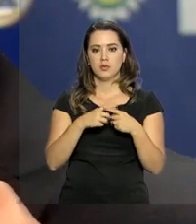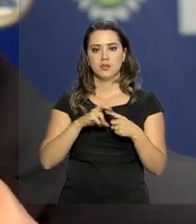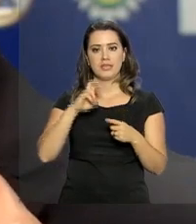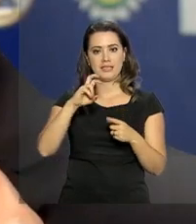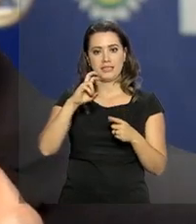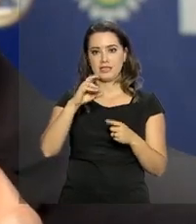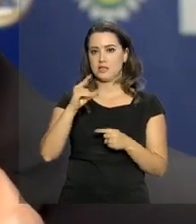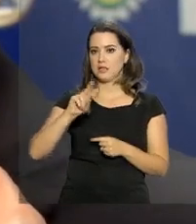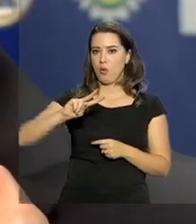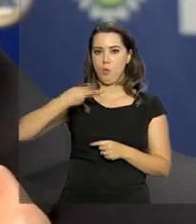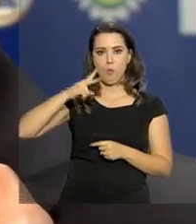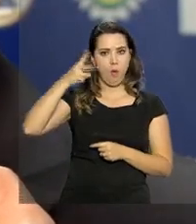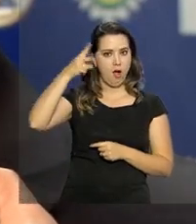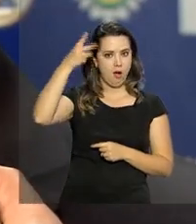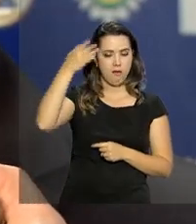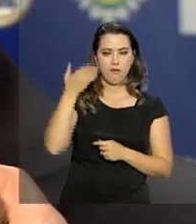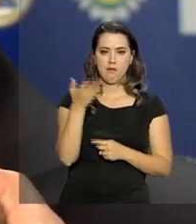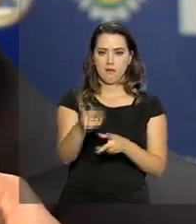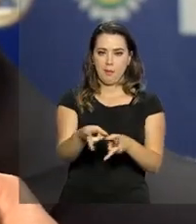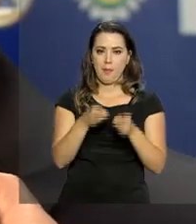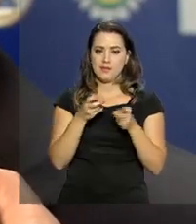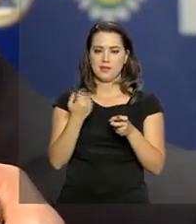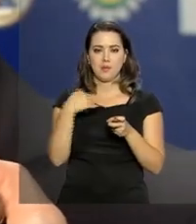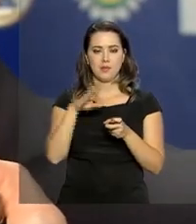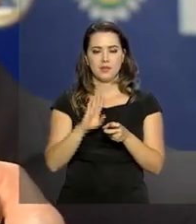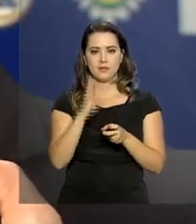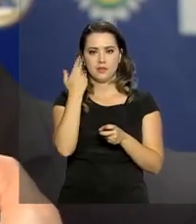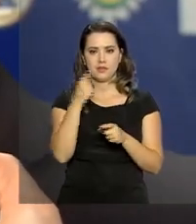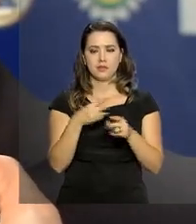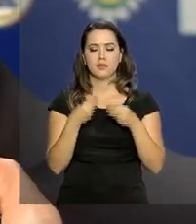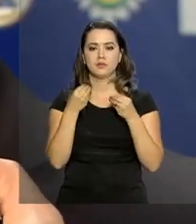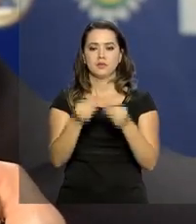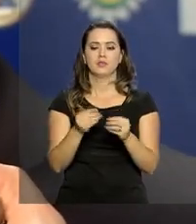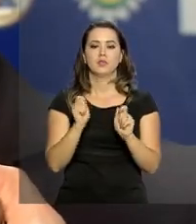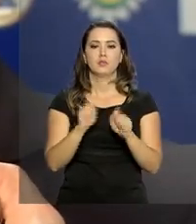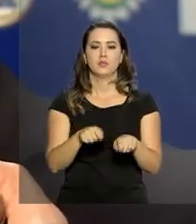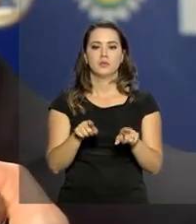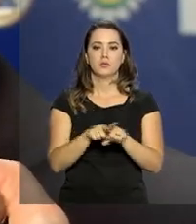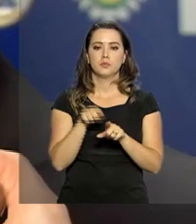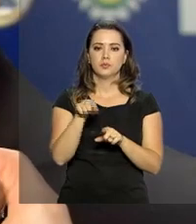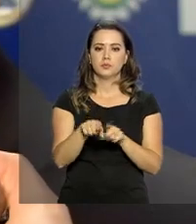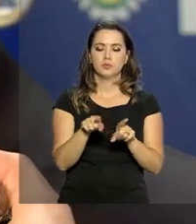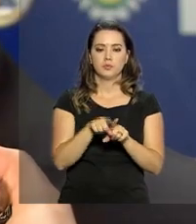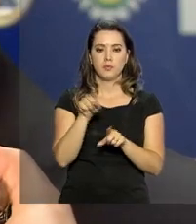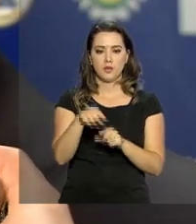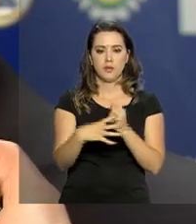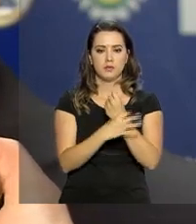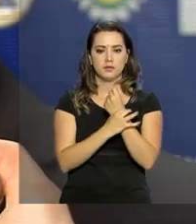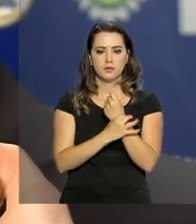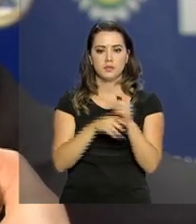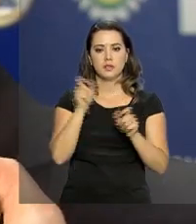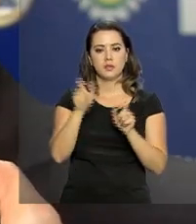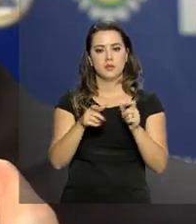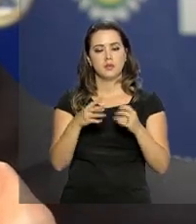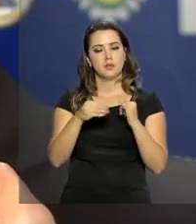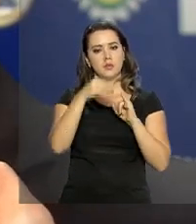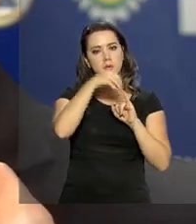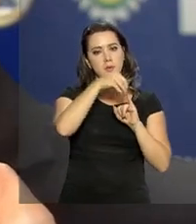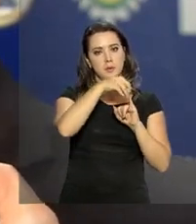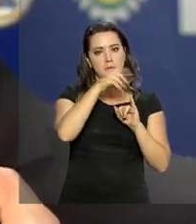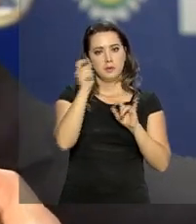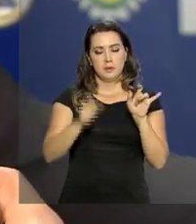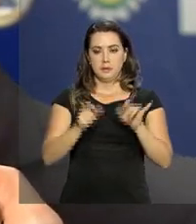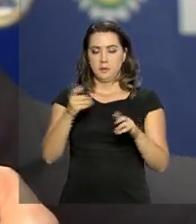ainda mais esse sistema de detecção de fraudes, garantindo esse espaço, tanto para a segurança do próprio INEP, do